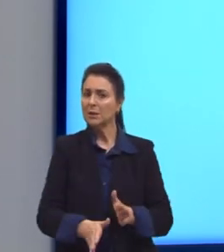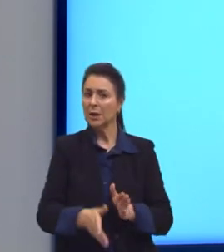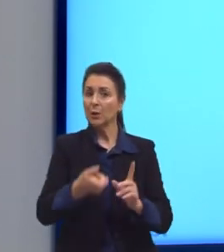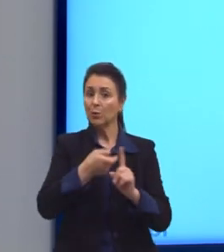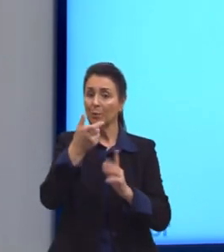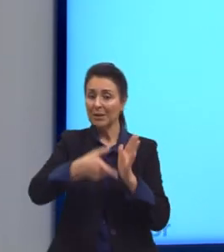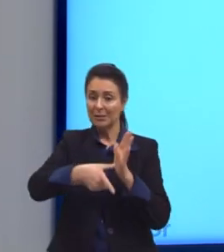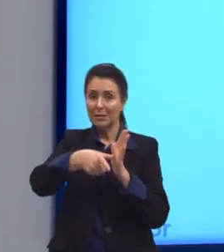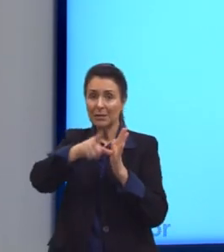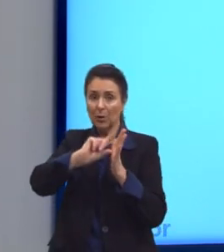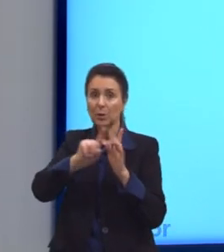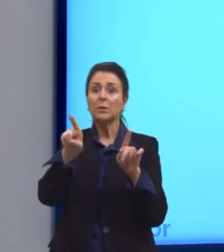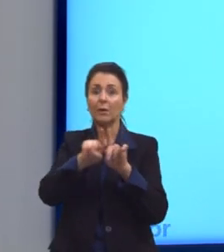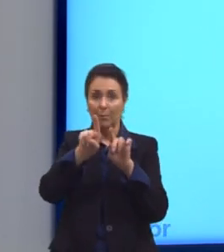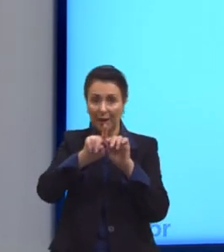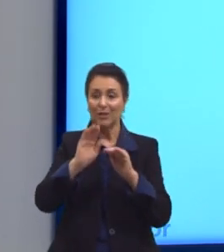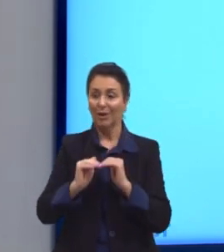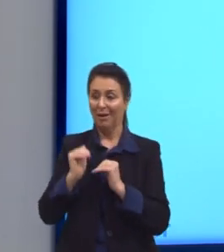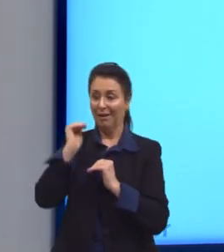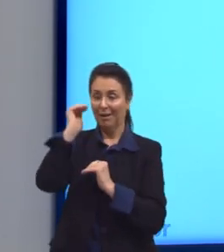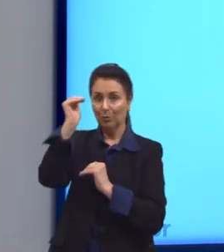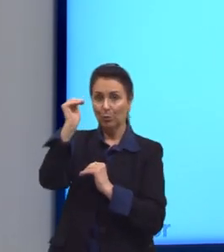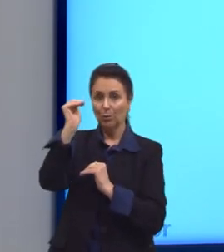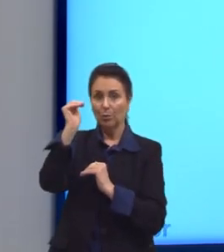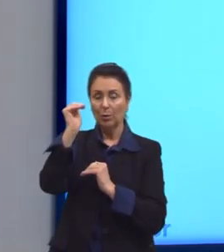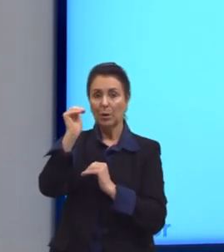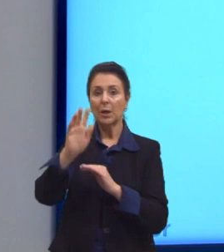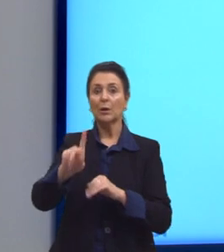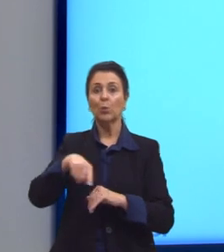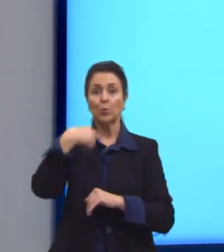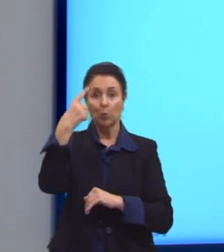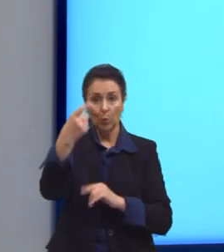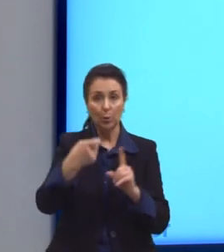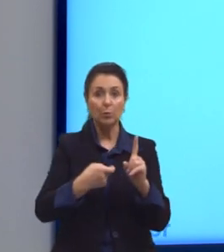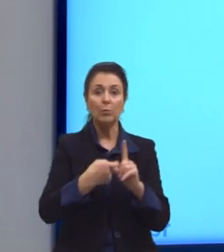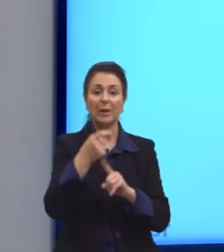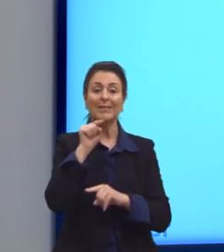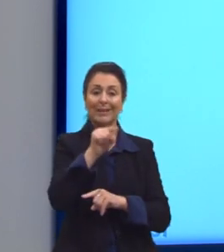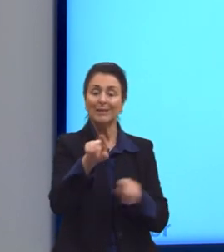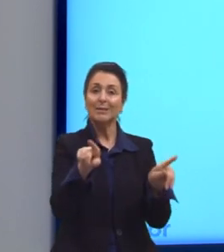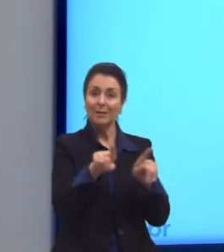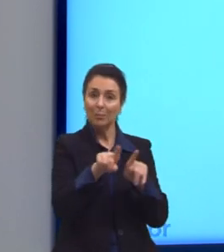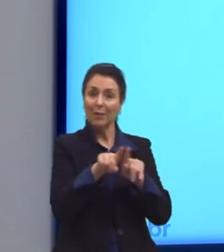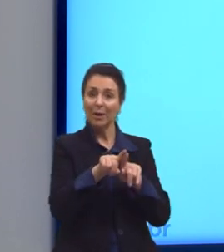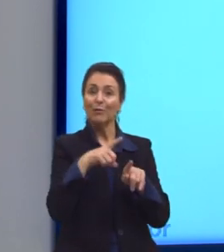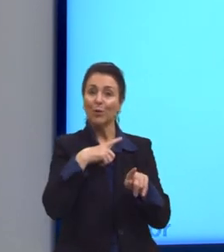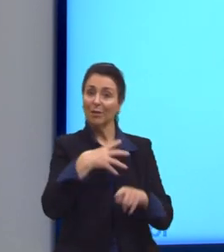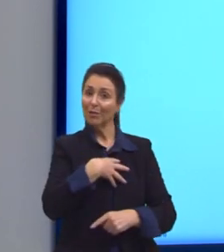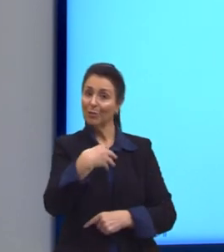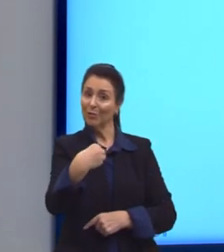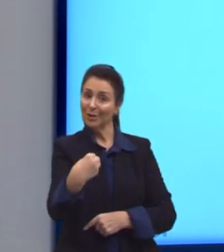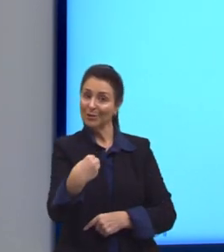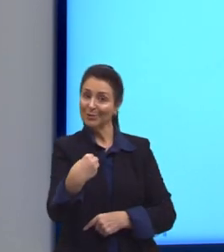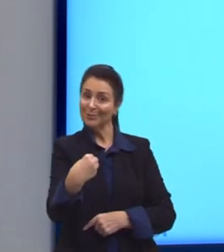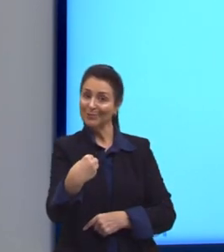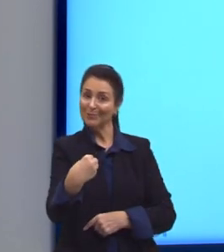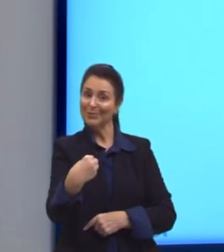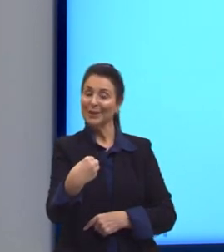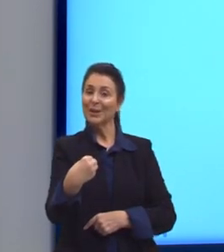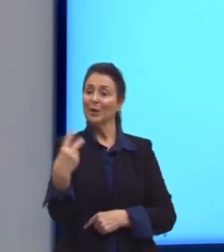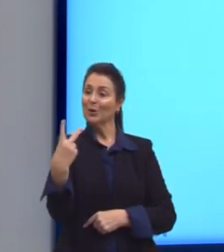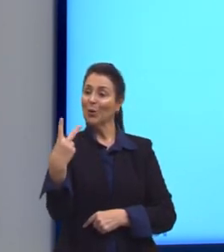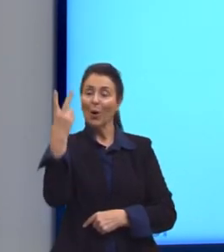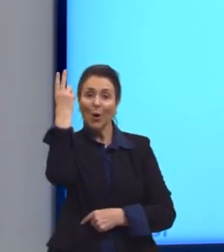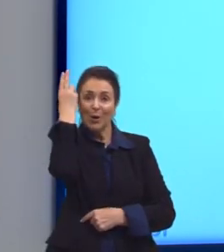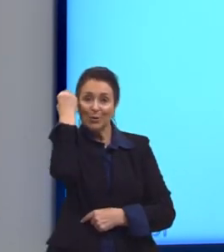chegam na fase adulta. Então, no próximo mês, eles também irão reproduzir, um casal filhotinho, né, de